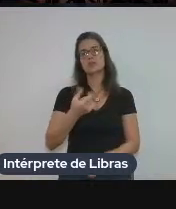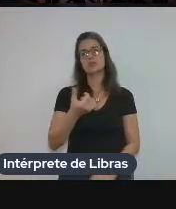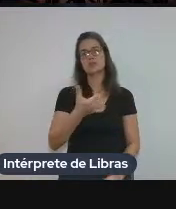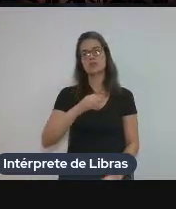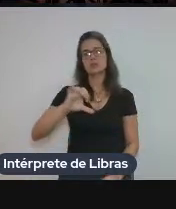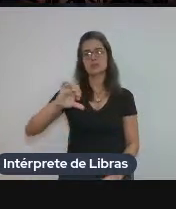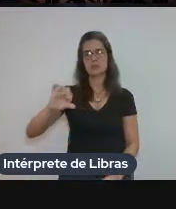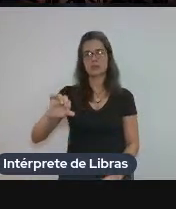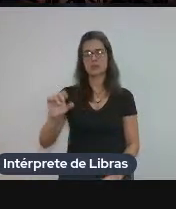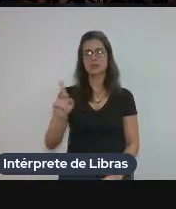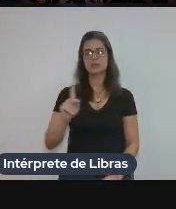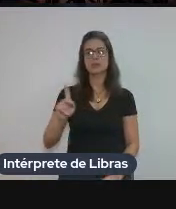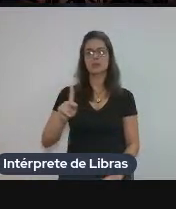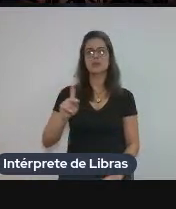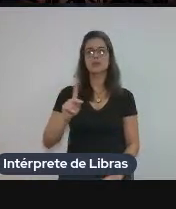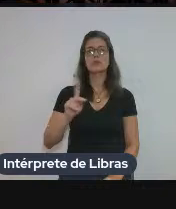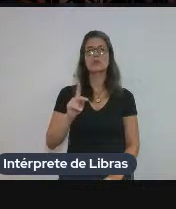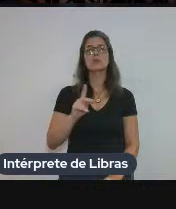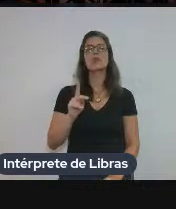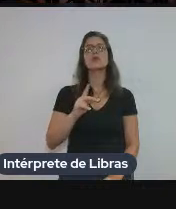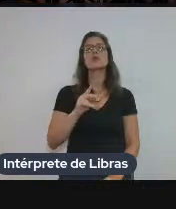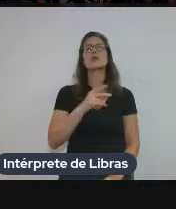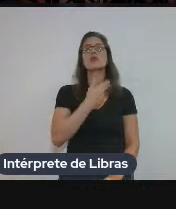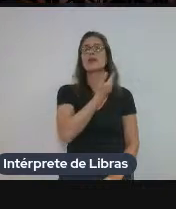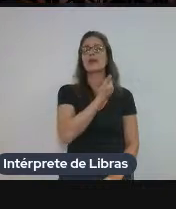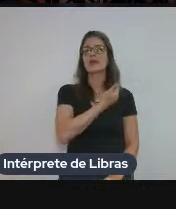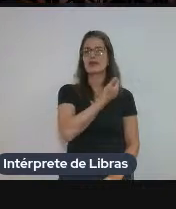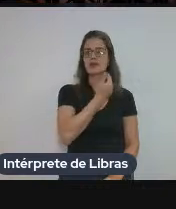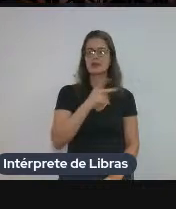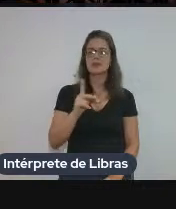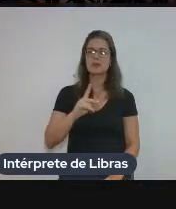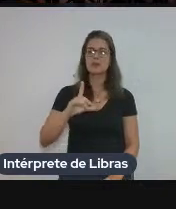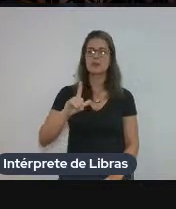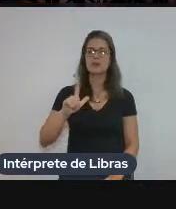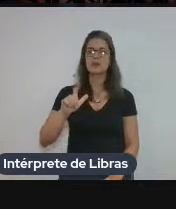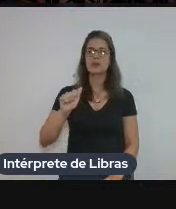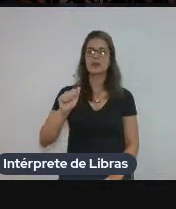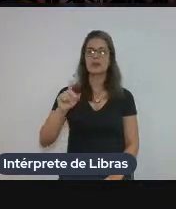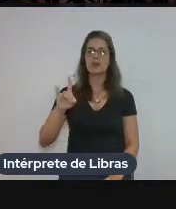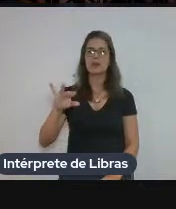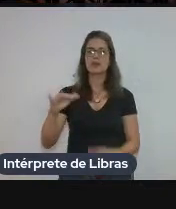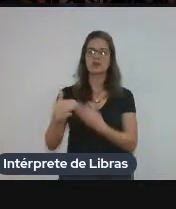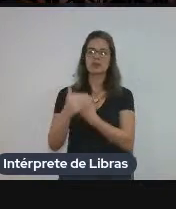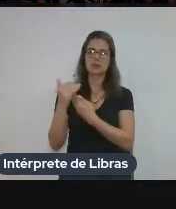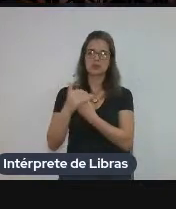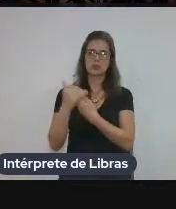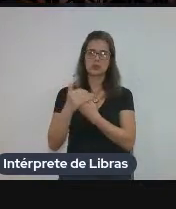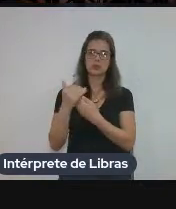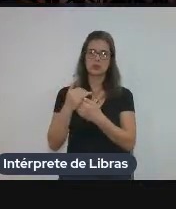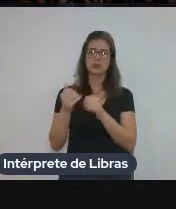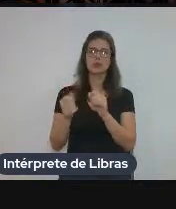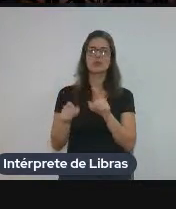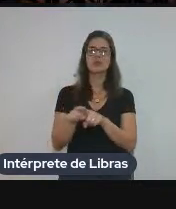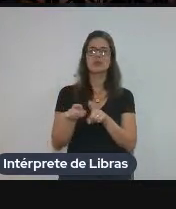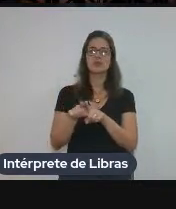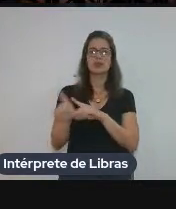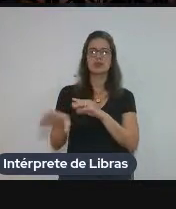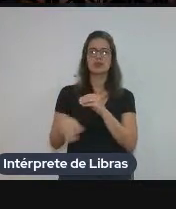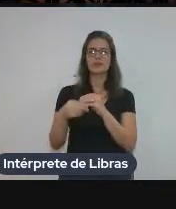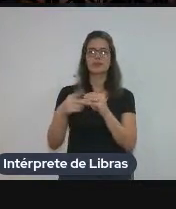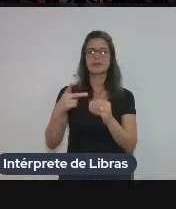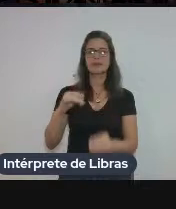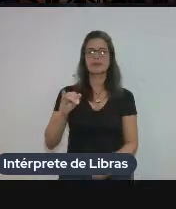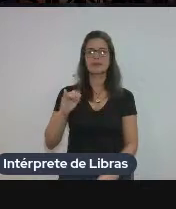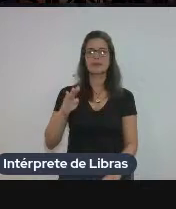que eu fiz sobre a orientação da professora Elisa e do professor Cláudio, e em conjunto com os PIBICs. Se você puder passar,